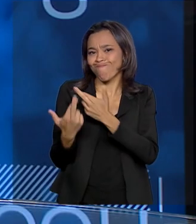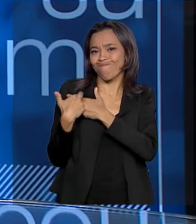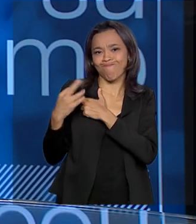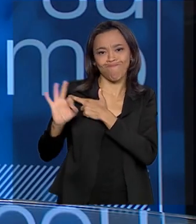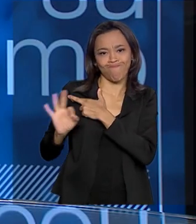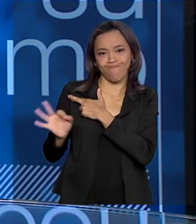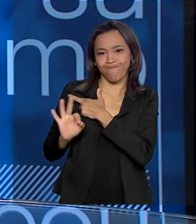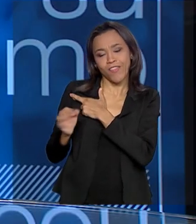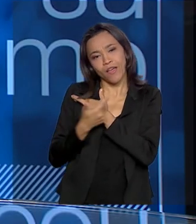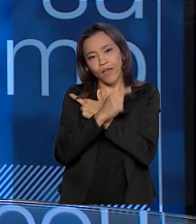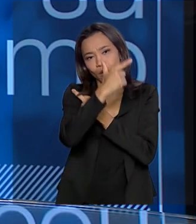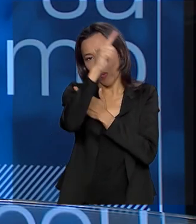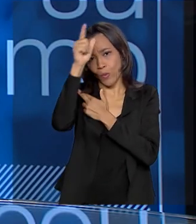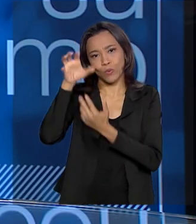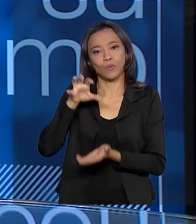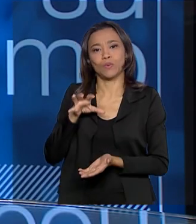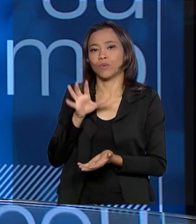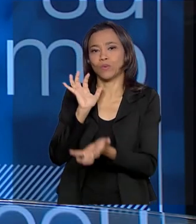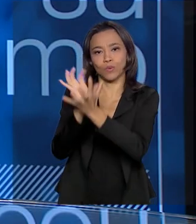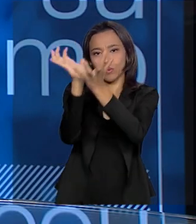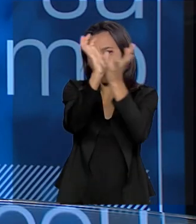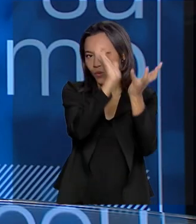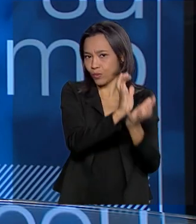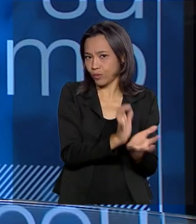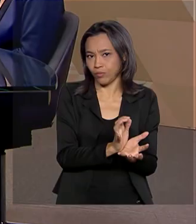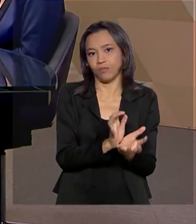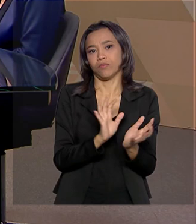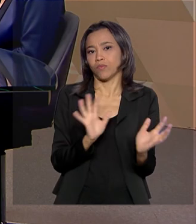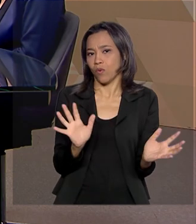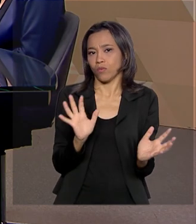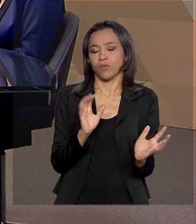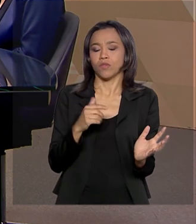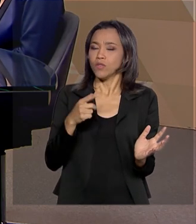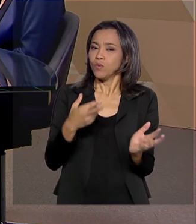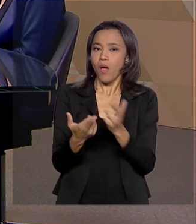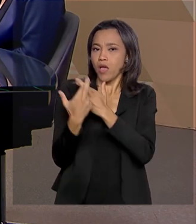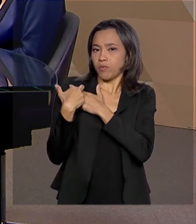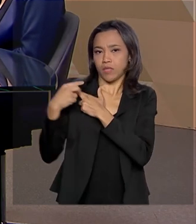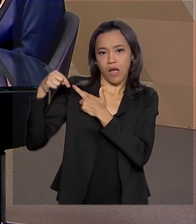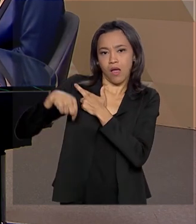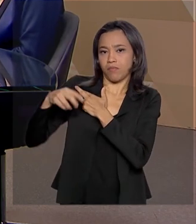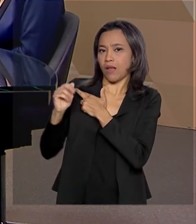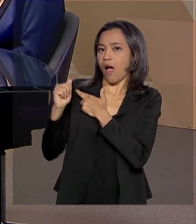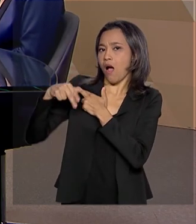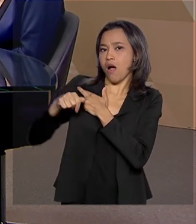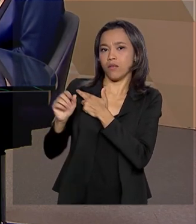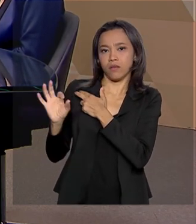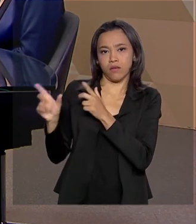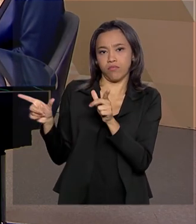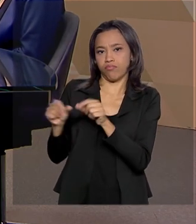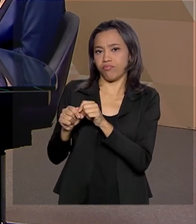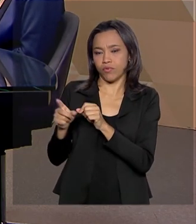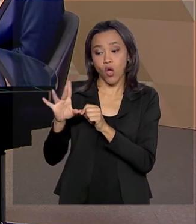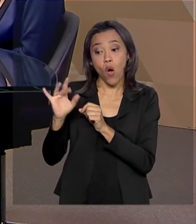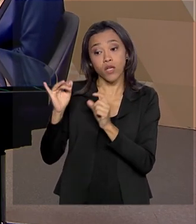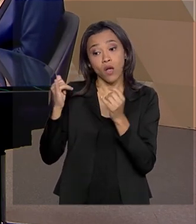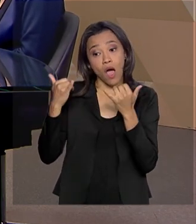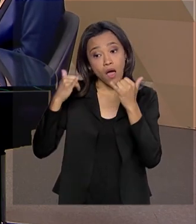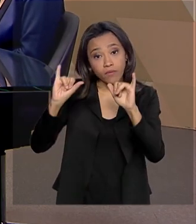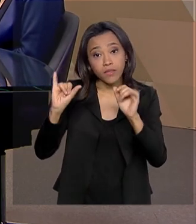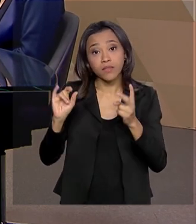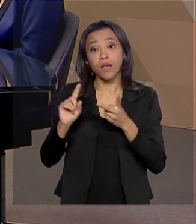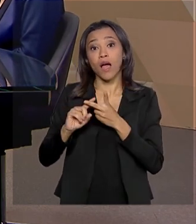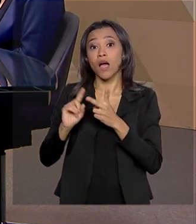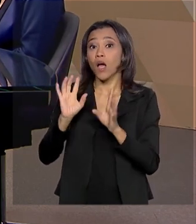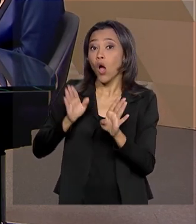outros órgãos, não está dentro do rol de competências da agência. A gente trabalha mais fortemente na prevenção e na mitigação